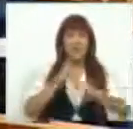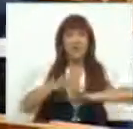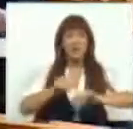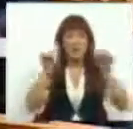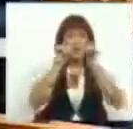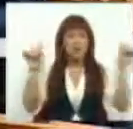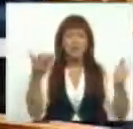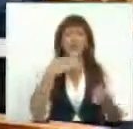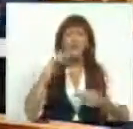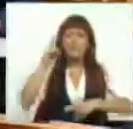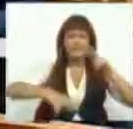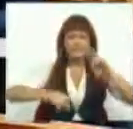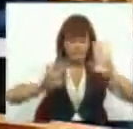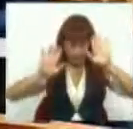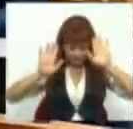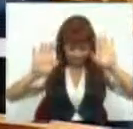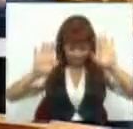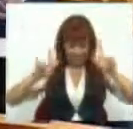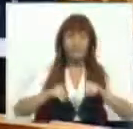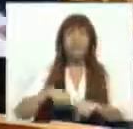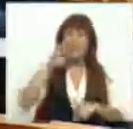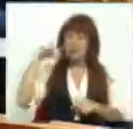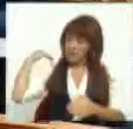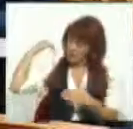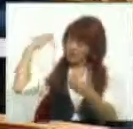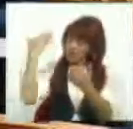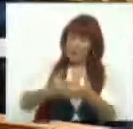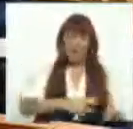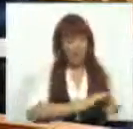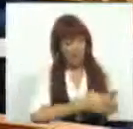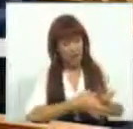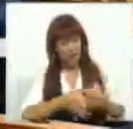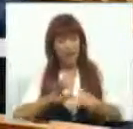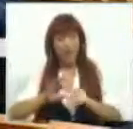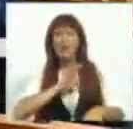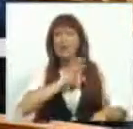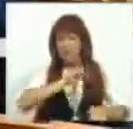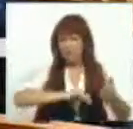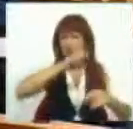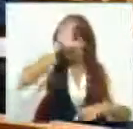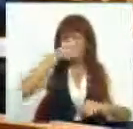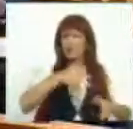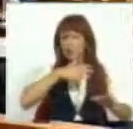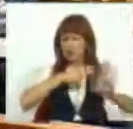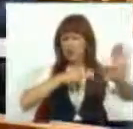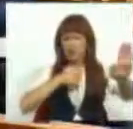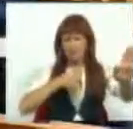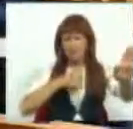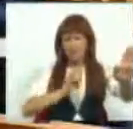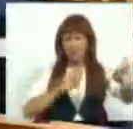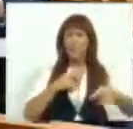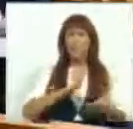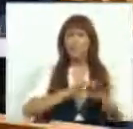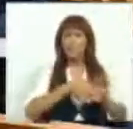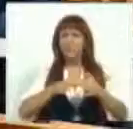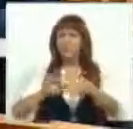sistema de créditos fiscais. Isto é, se ao longo da cadeia, o Sr. Secretário de Estado explica já, não se preocupe, ao longo da cadeia,